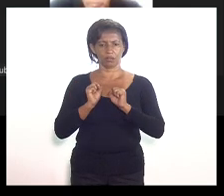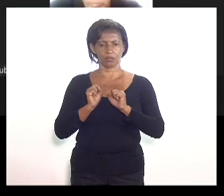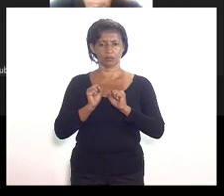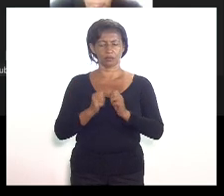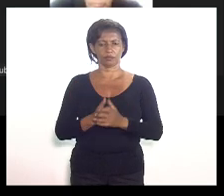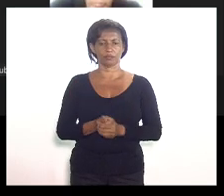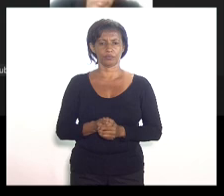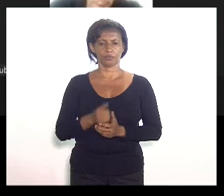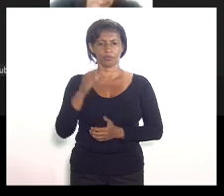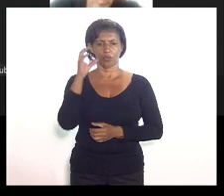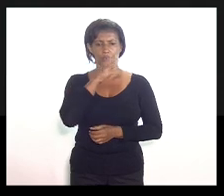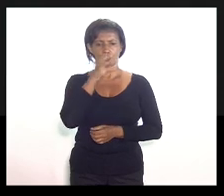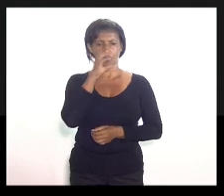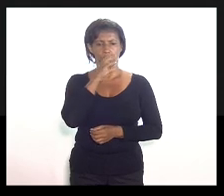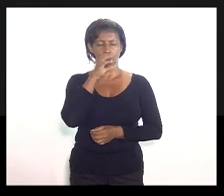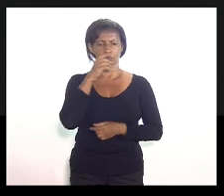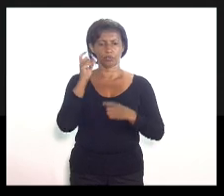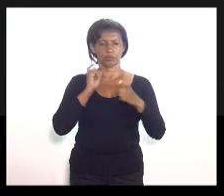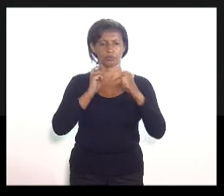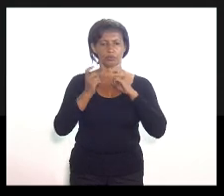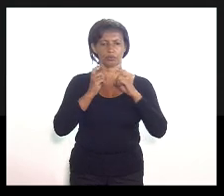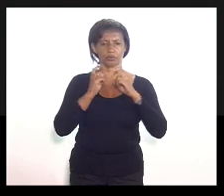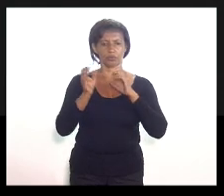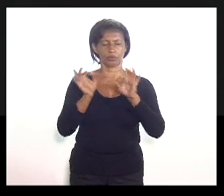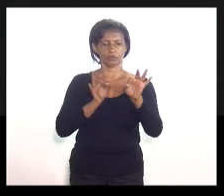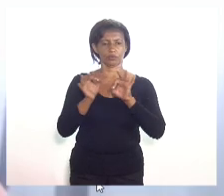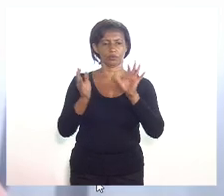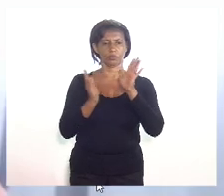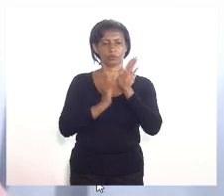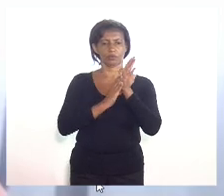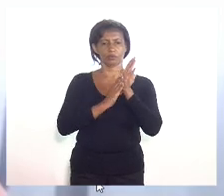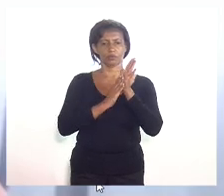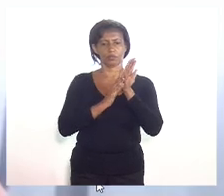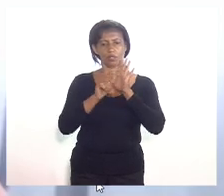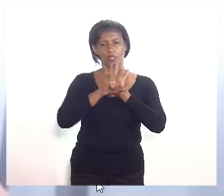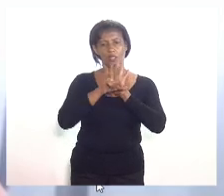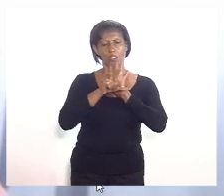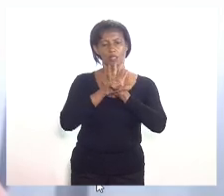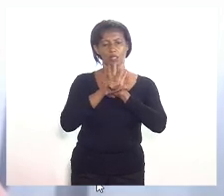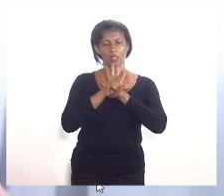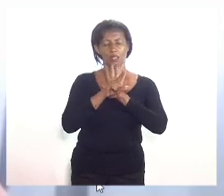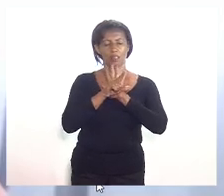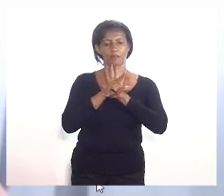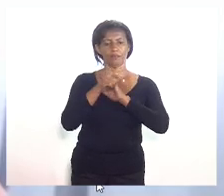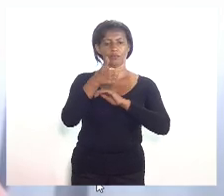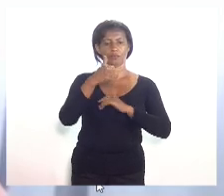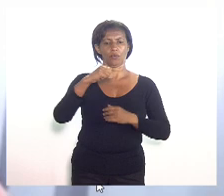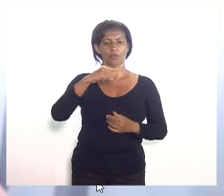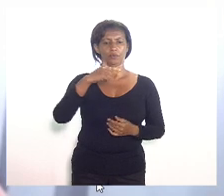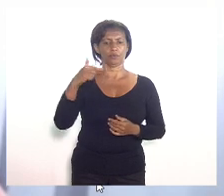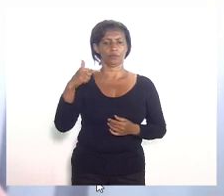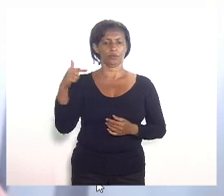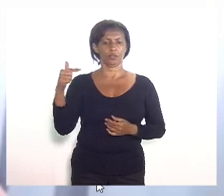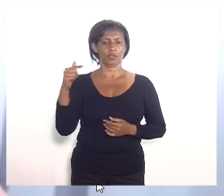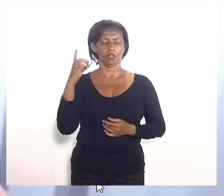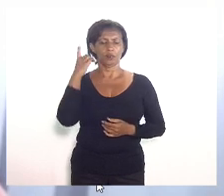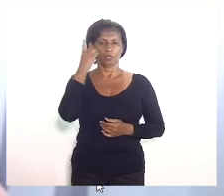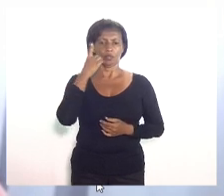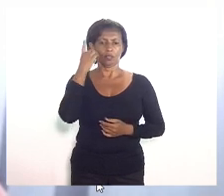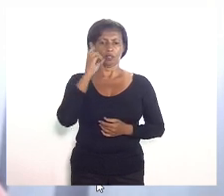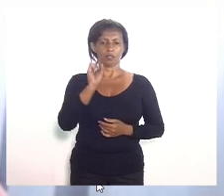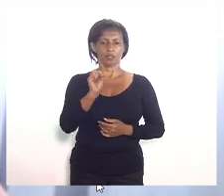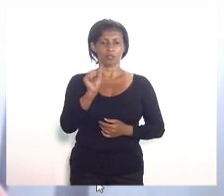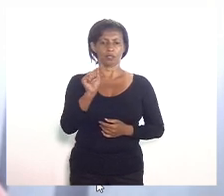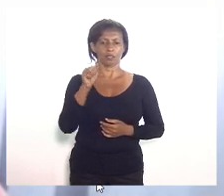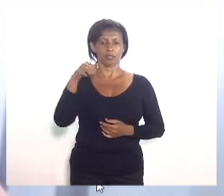obrigada. Urgência em discussão única, projeto de lei 1922 de 2020, de autoria do deputado